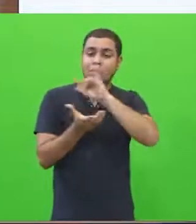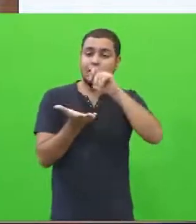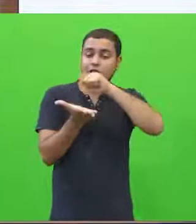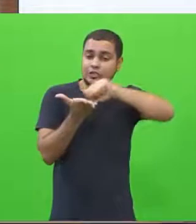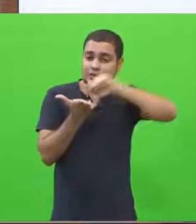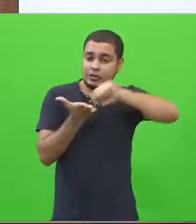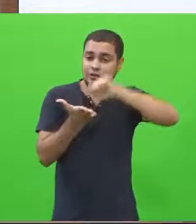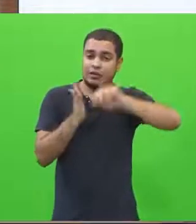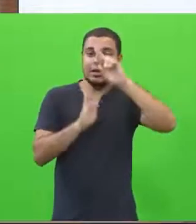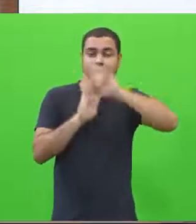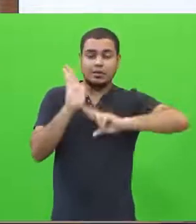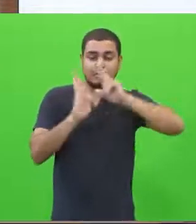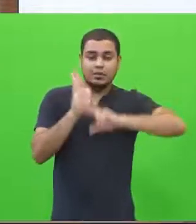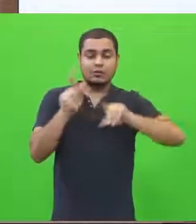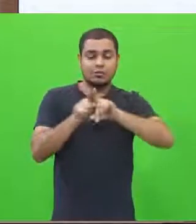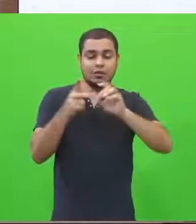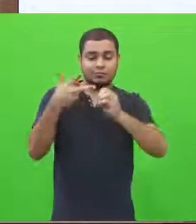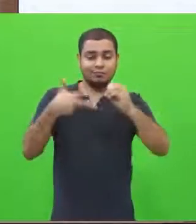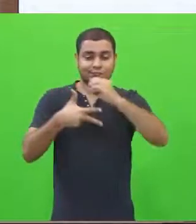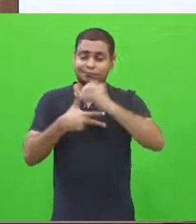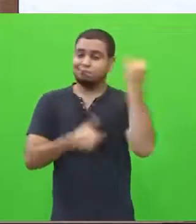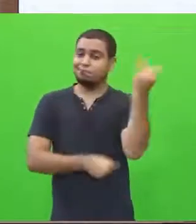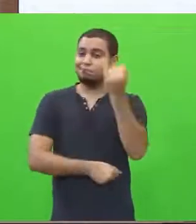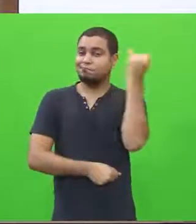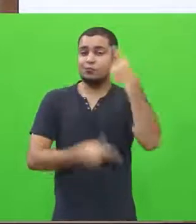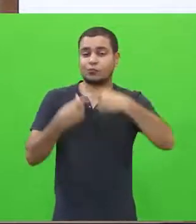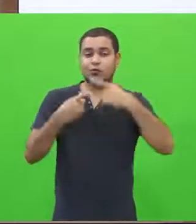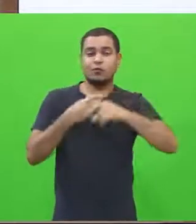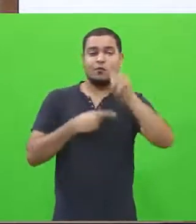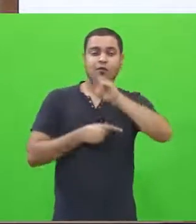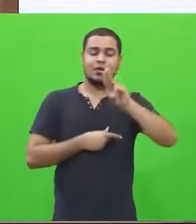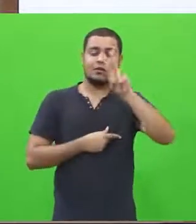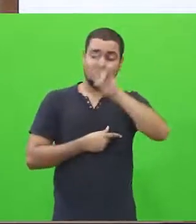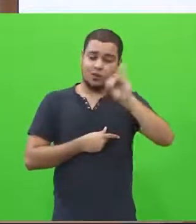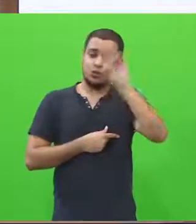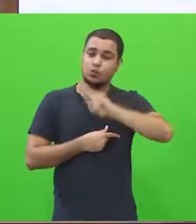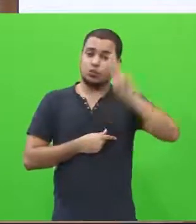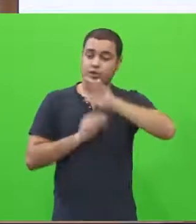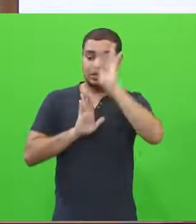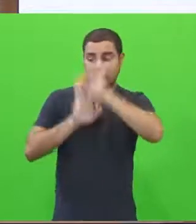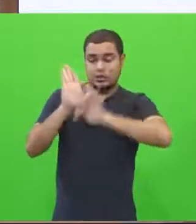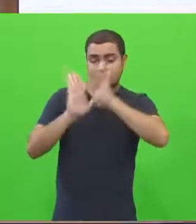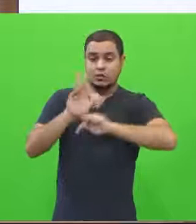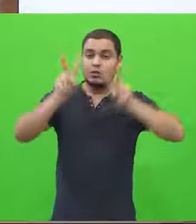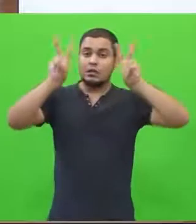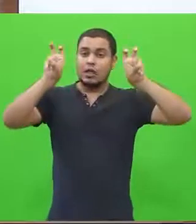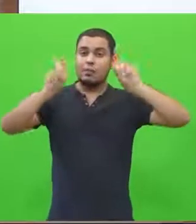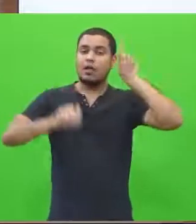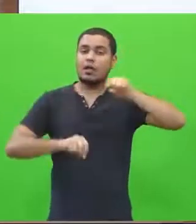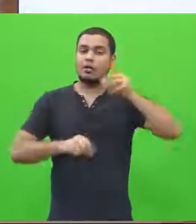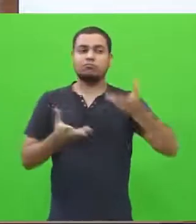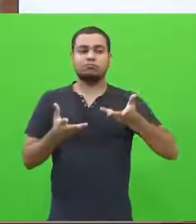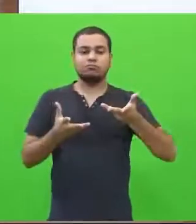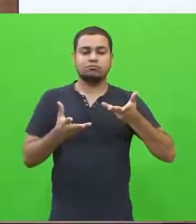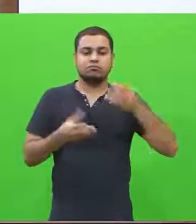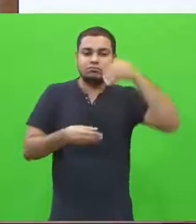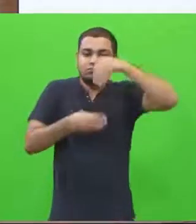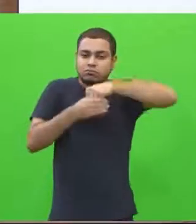principalmente para o Enem, que vai trabalhar com textos, com temas que são extremamente